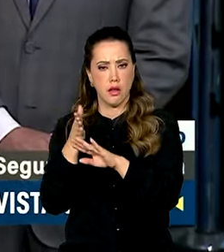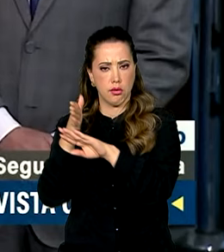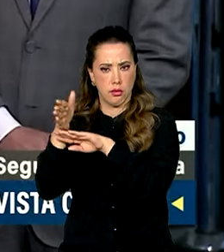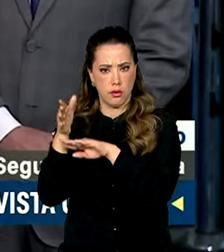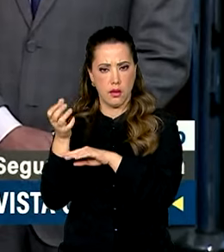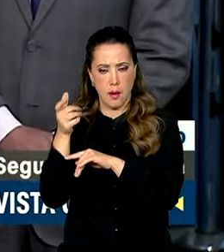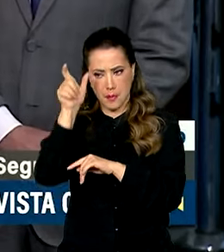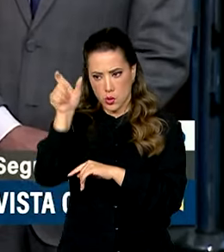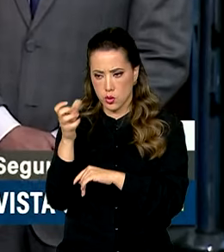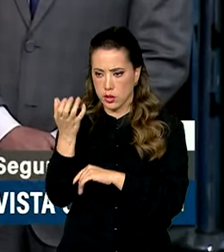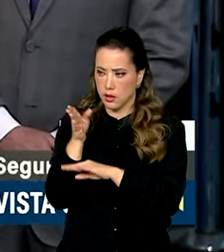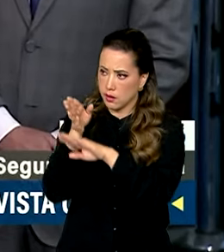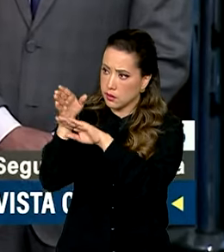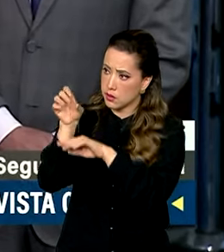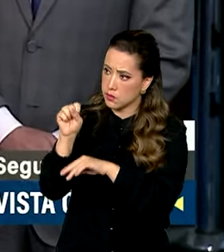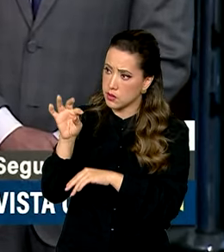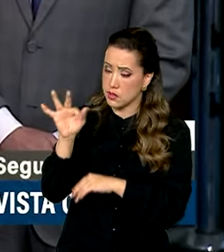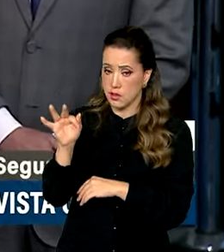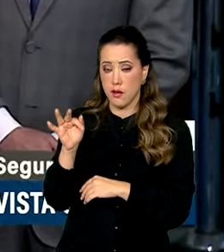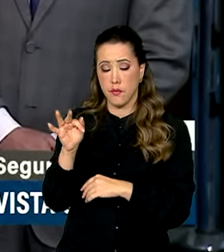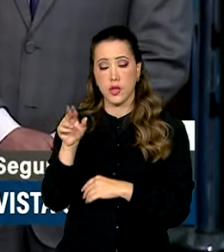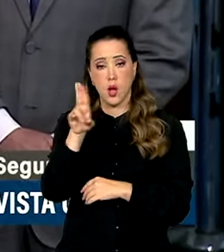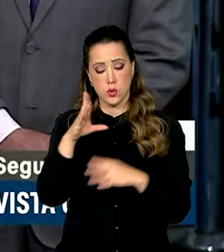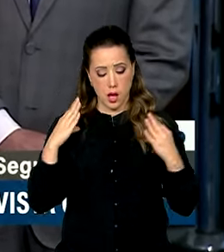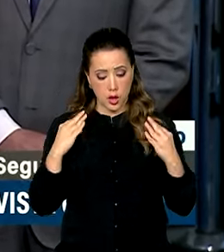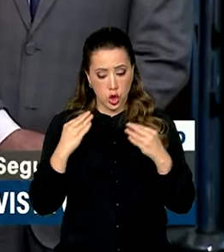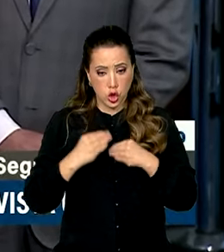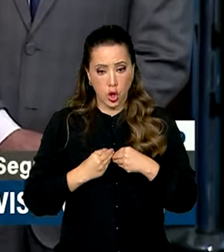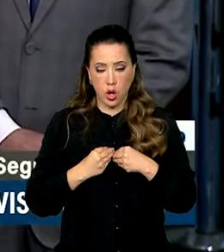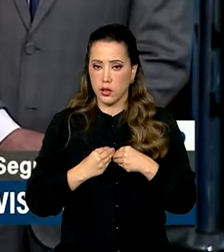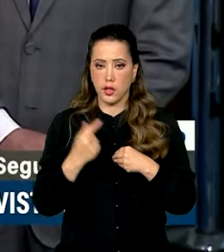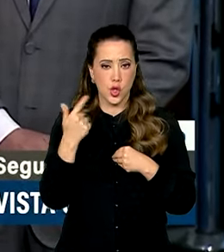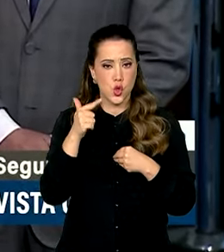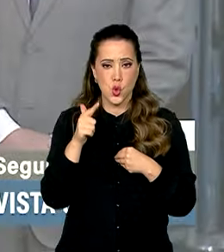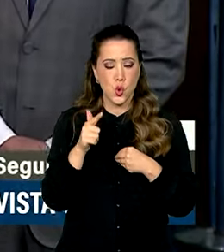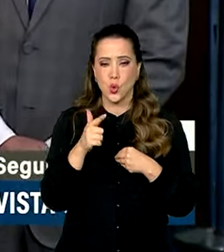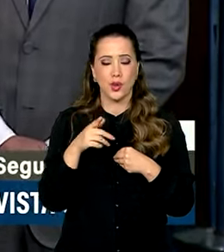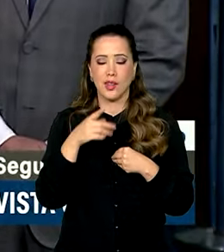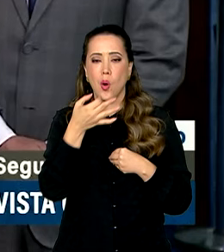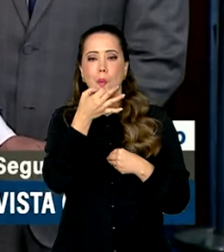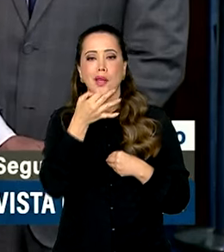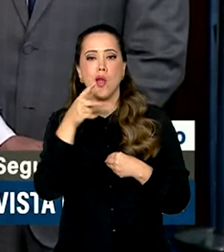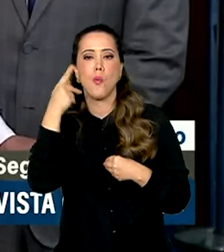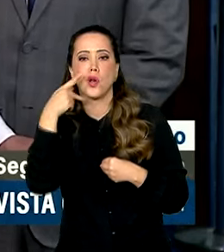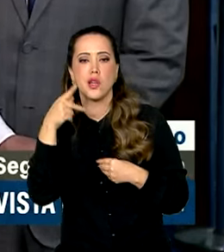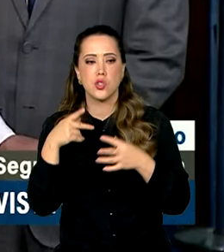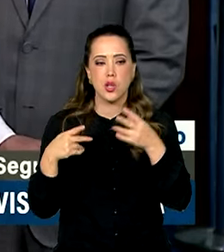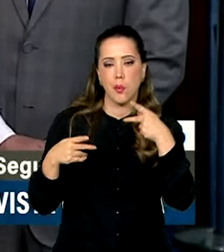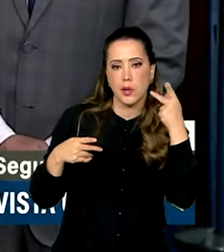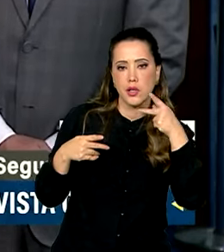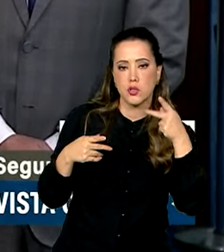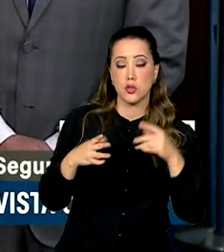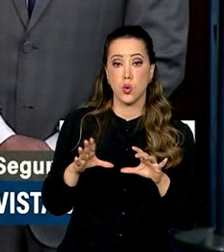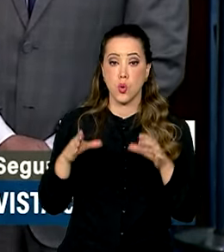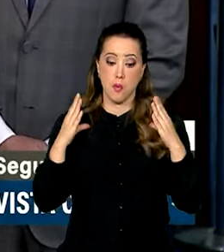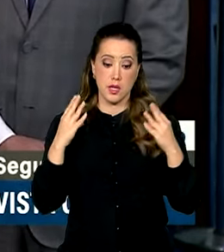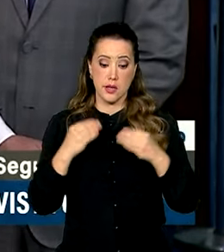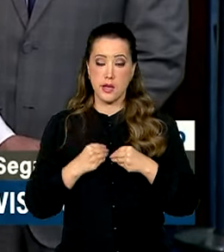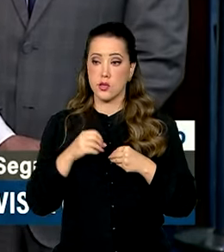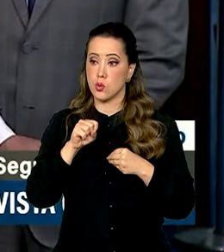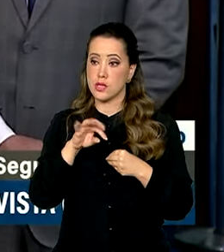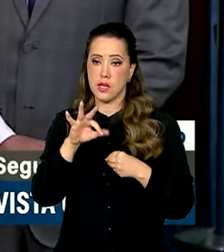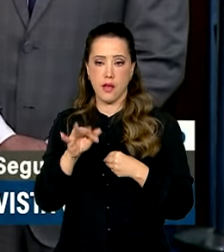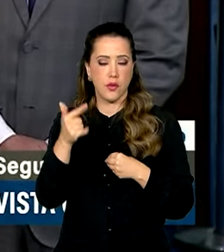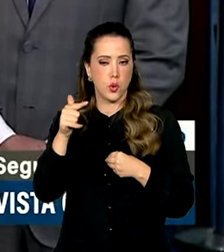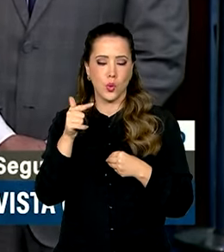evidentemente ao vestir uma toga, deixa de ter lado político. O ministro do Supremo não tem partido, o ministro do